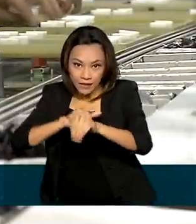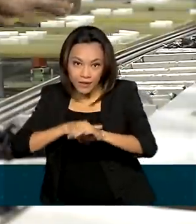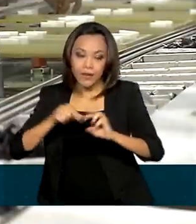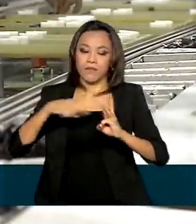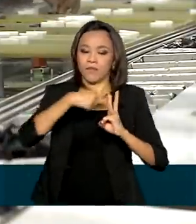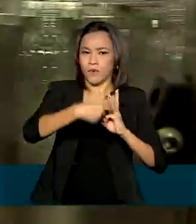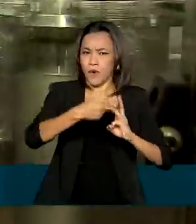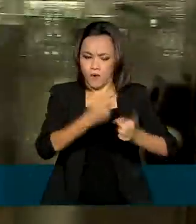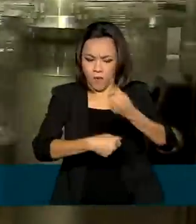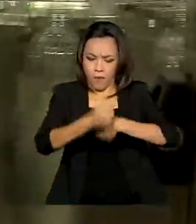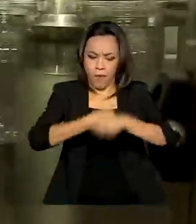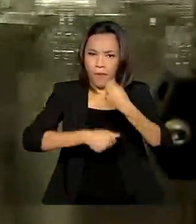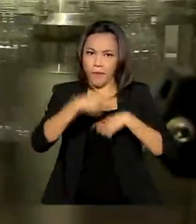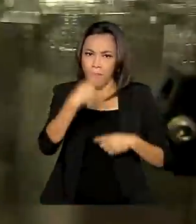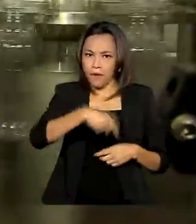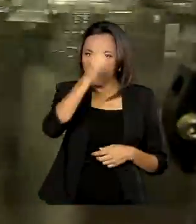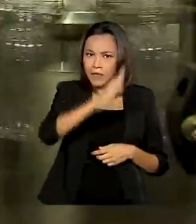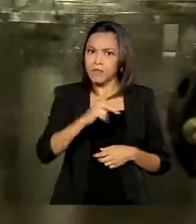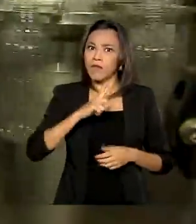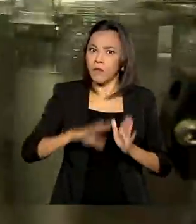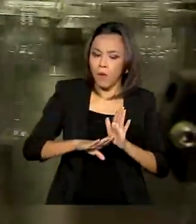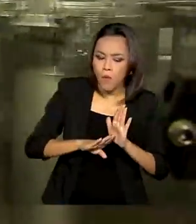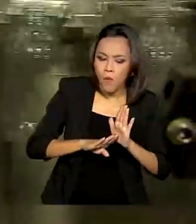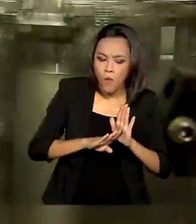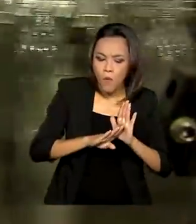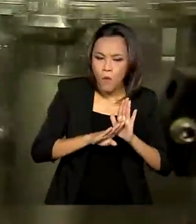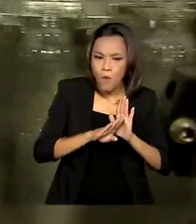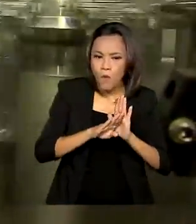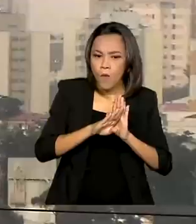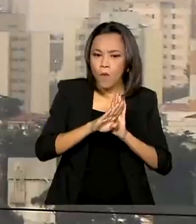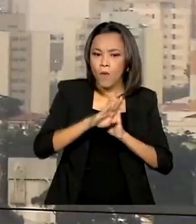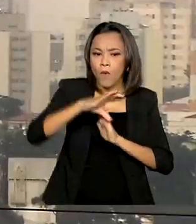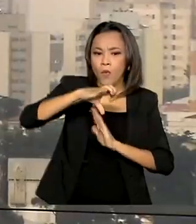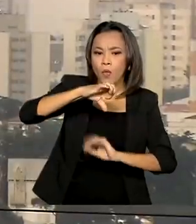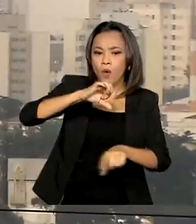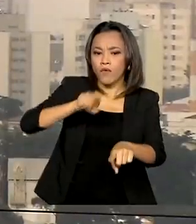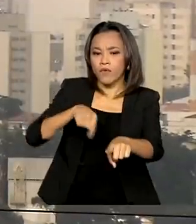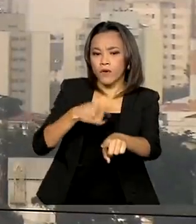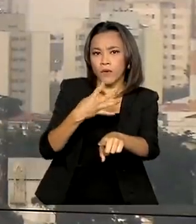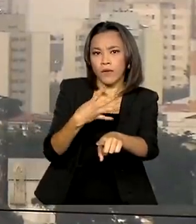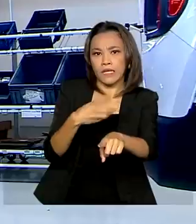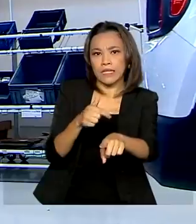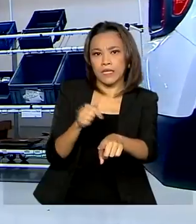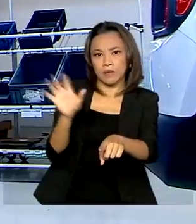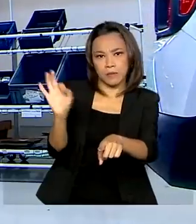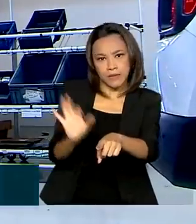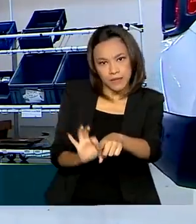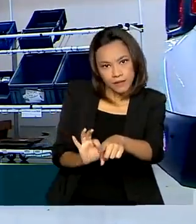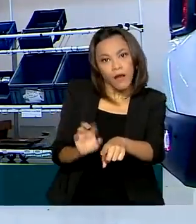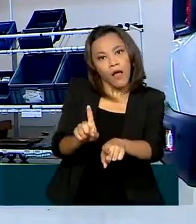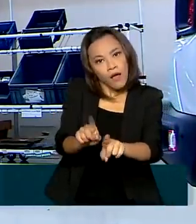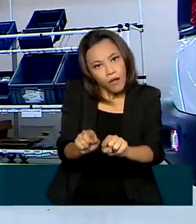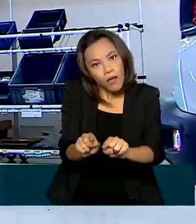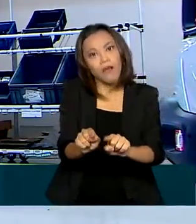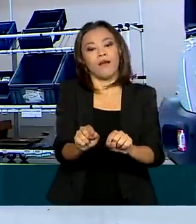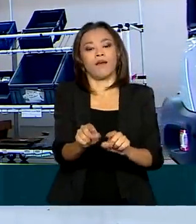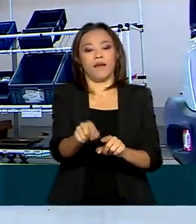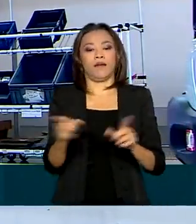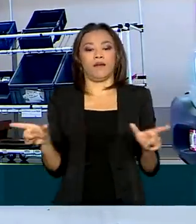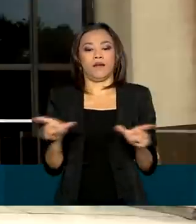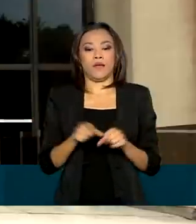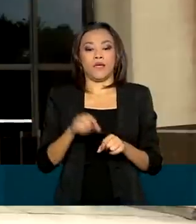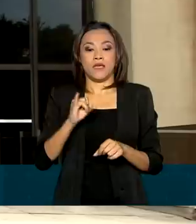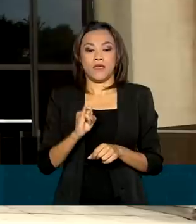econômica do Brasil registrou crescimento de 9,47%. É o que aponta o IBC